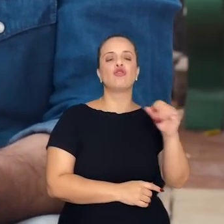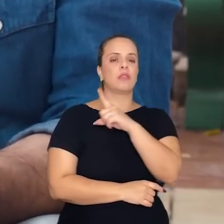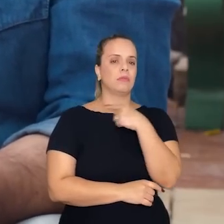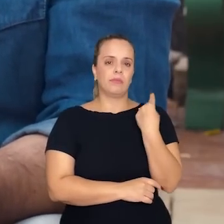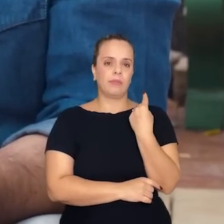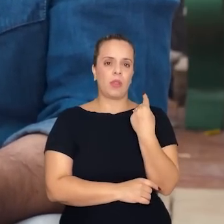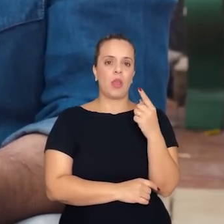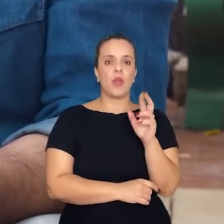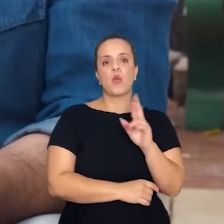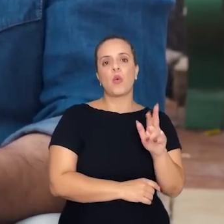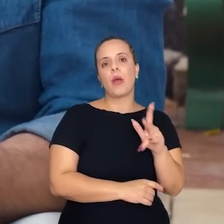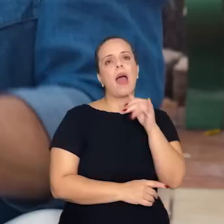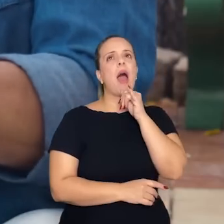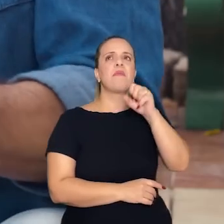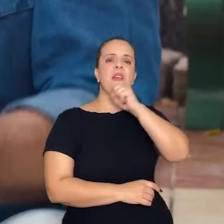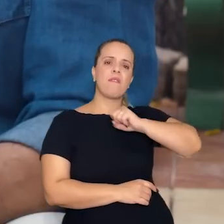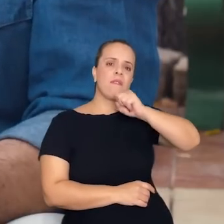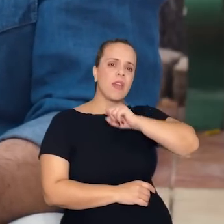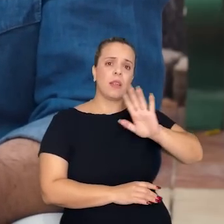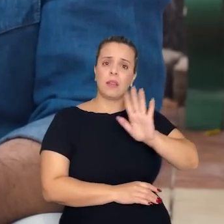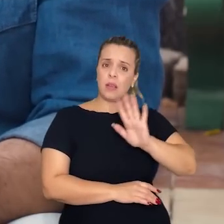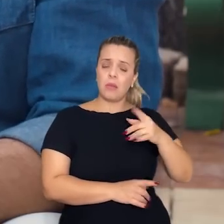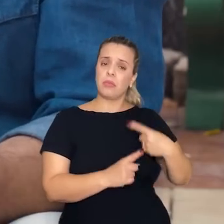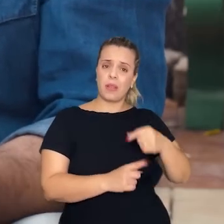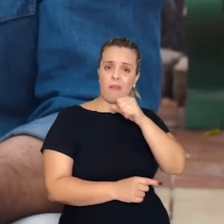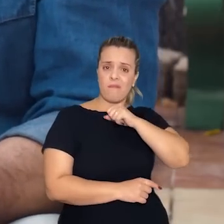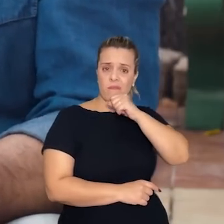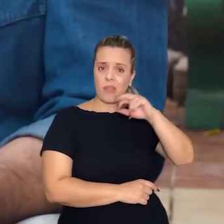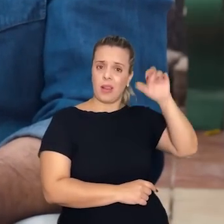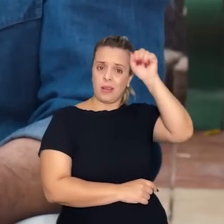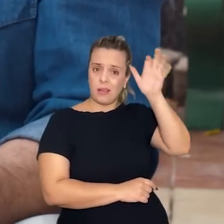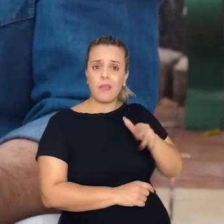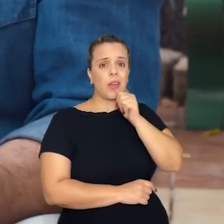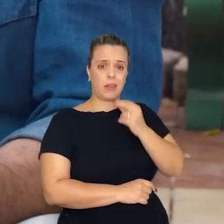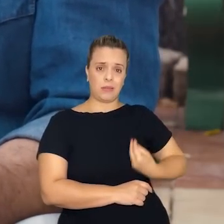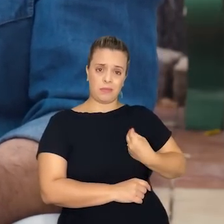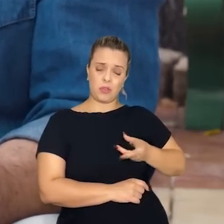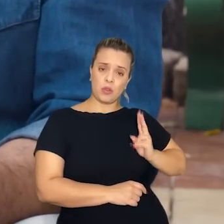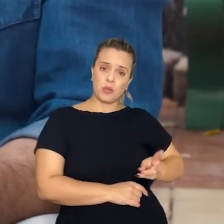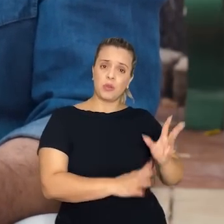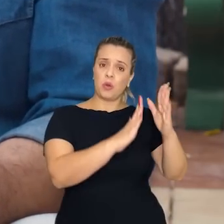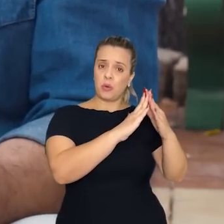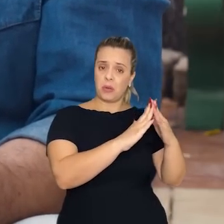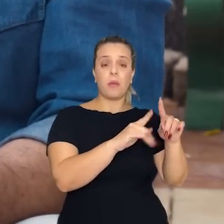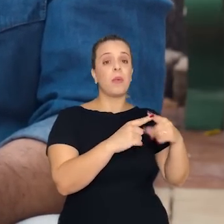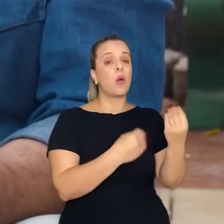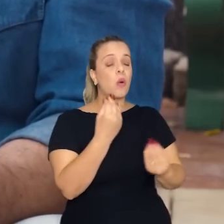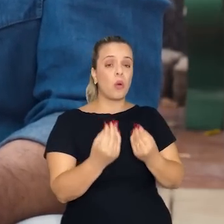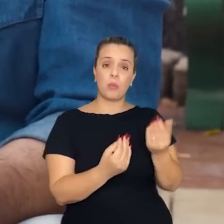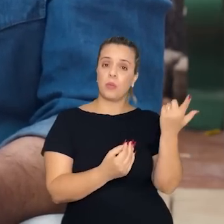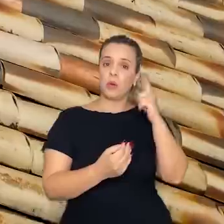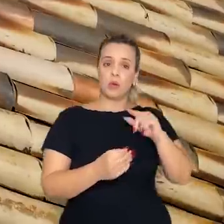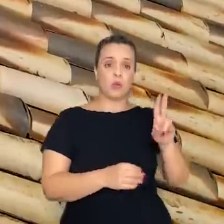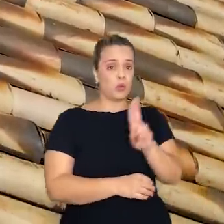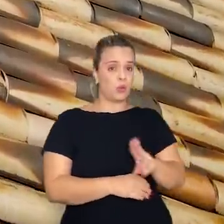extinguiu porque a mais antiga, sendo monitorada, continua intacta. Então, a única forma de fazer uma edificação de terra